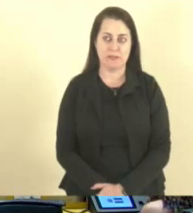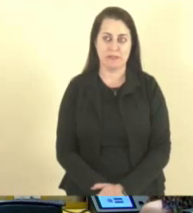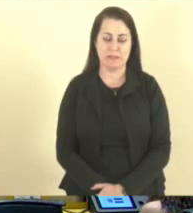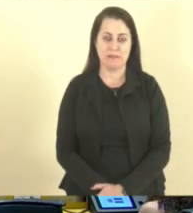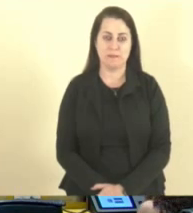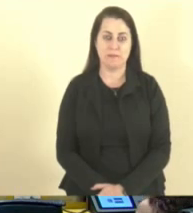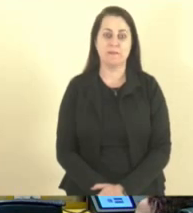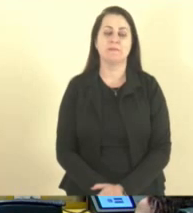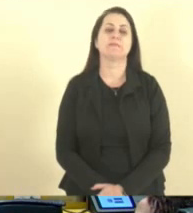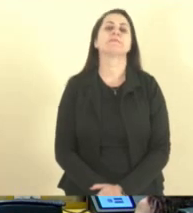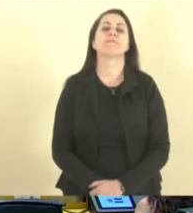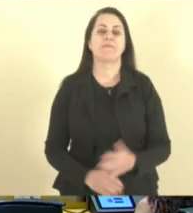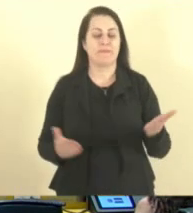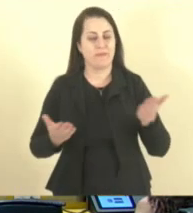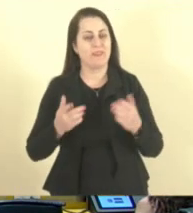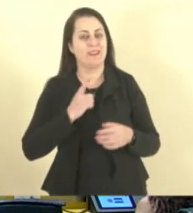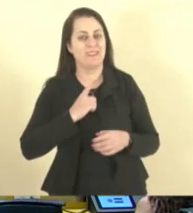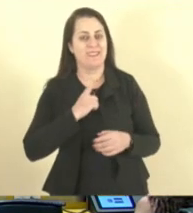Temos coro.